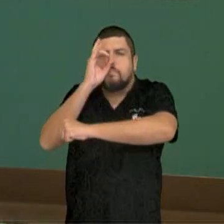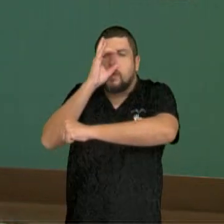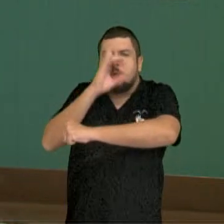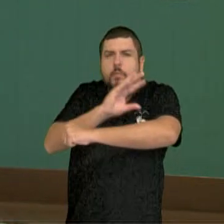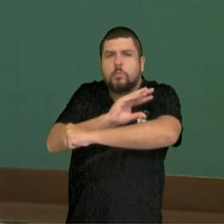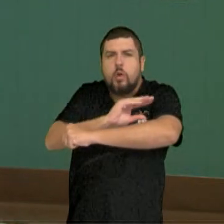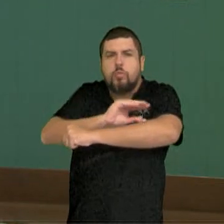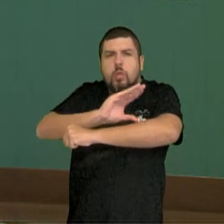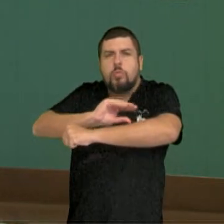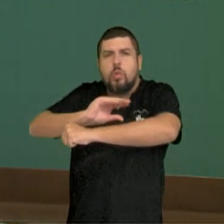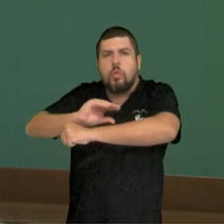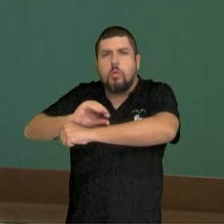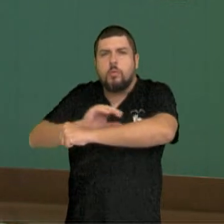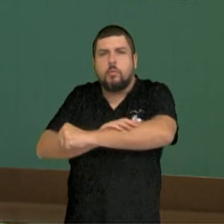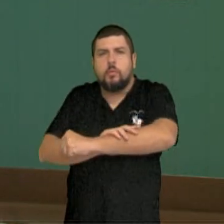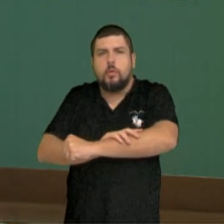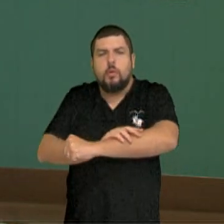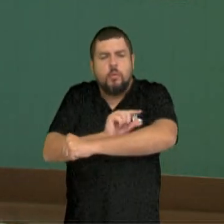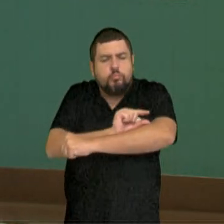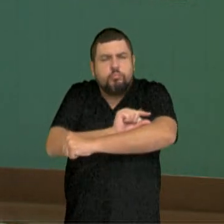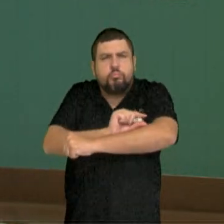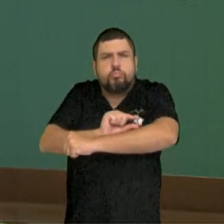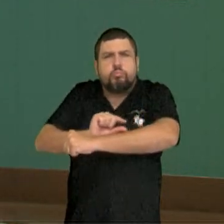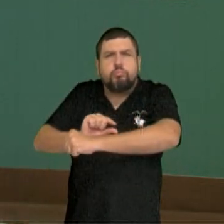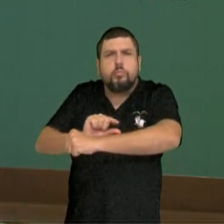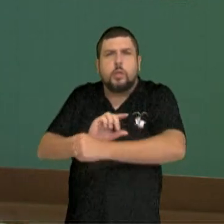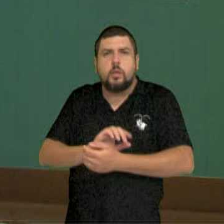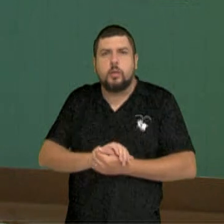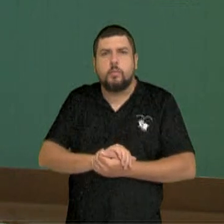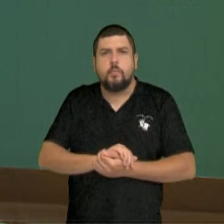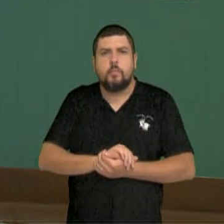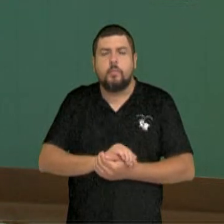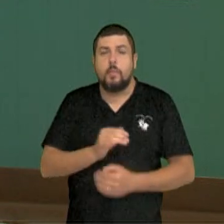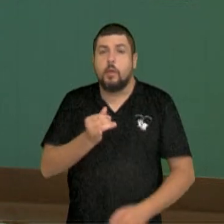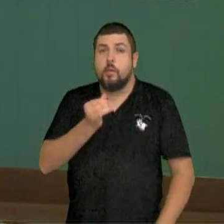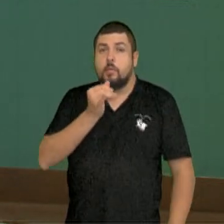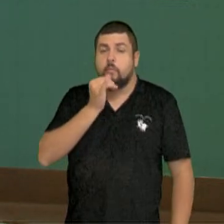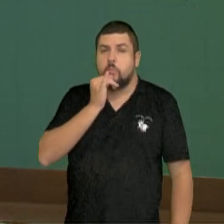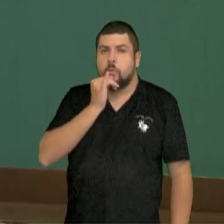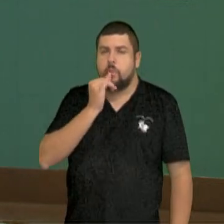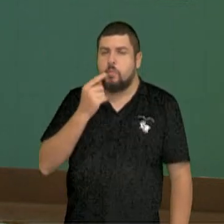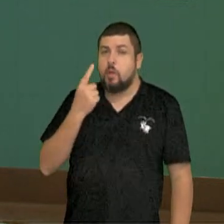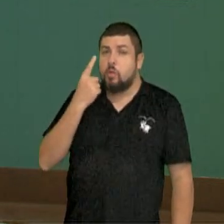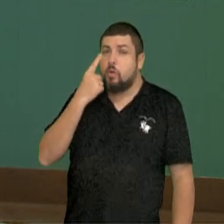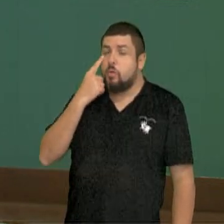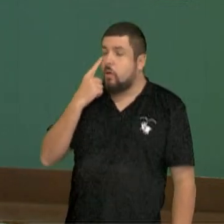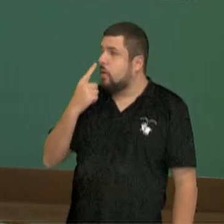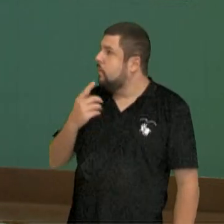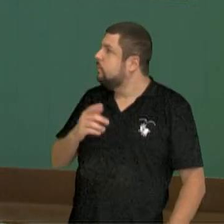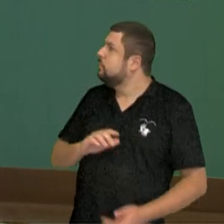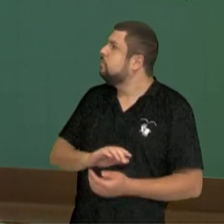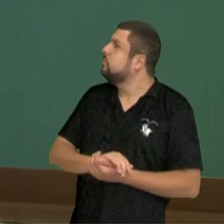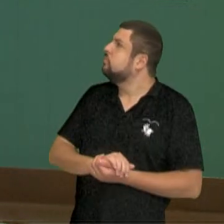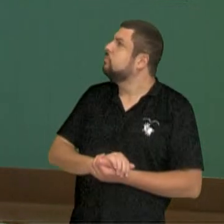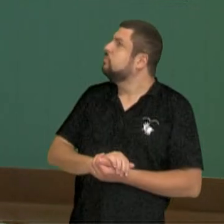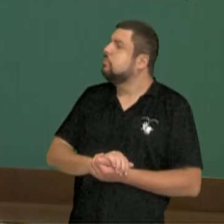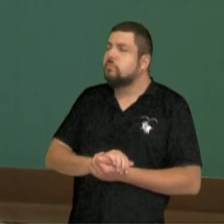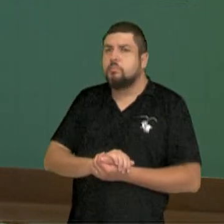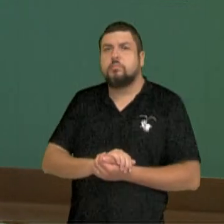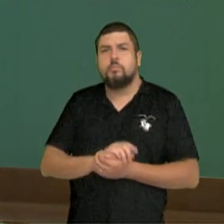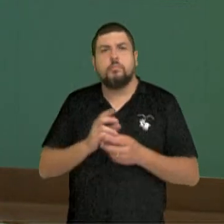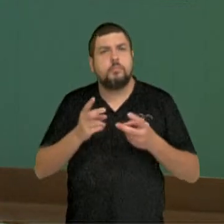de altura. Já as pteridófitas, por exemplo, nessa imagem, reparem o porte, a altura desses